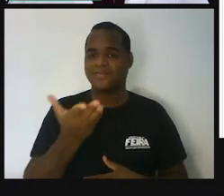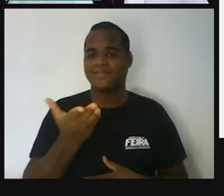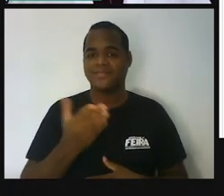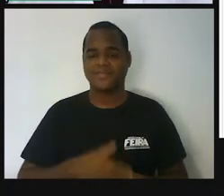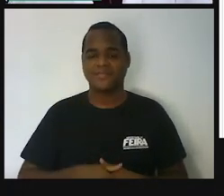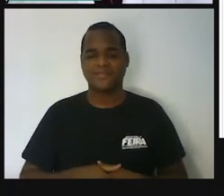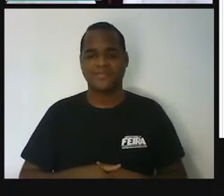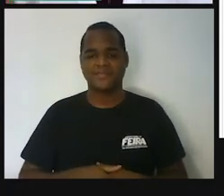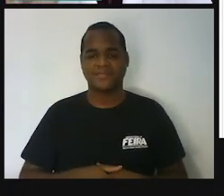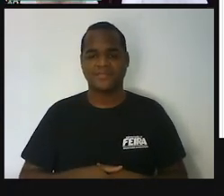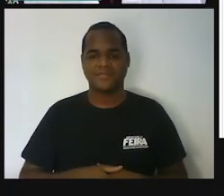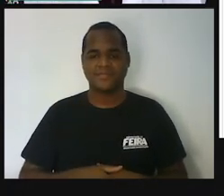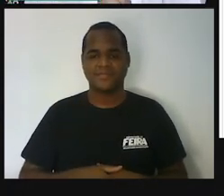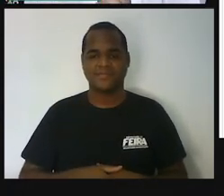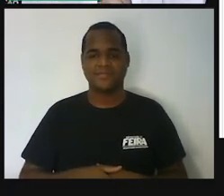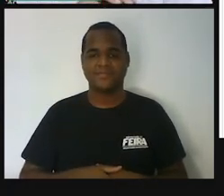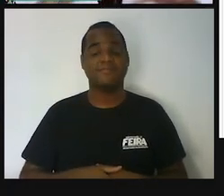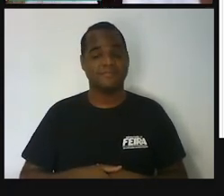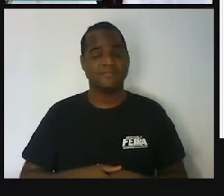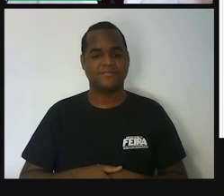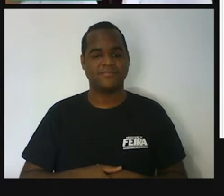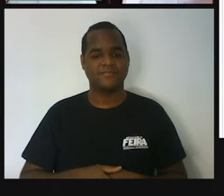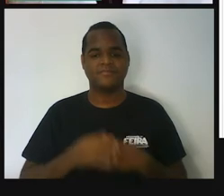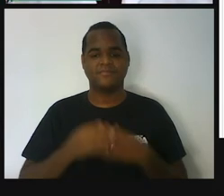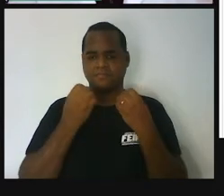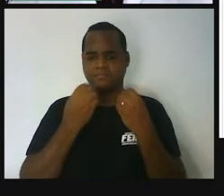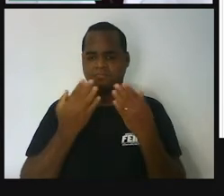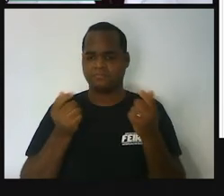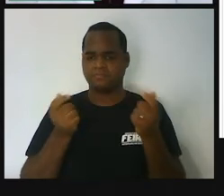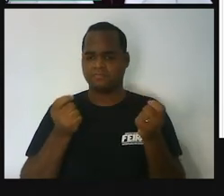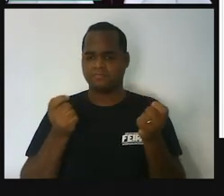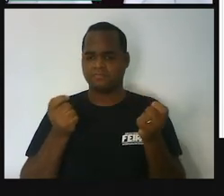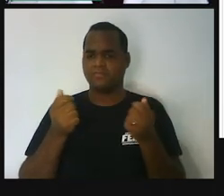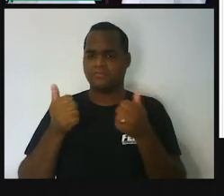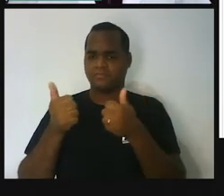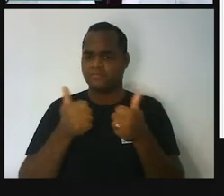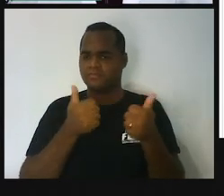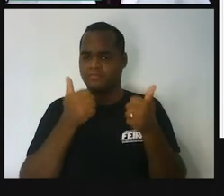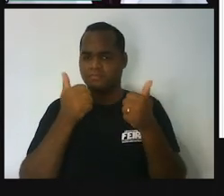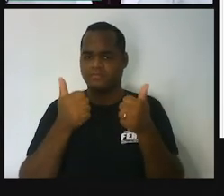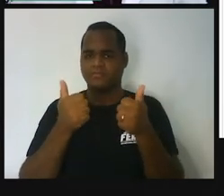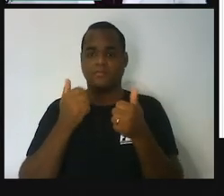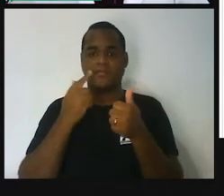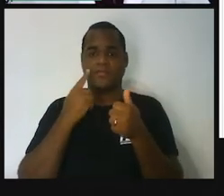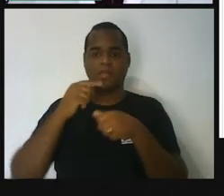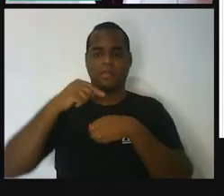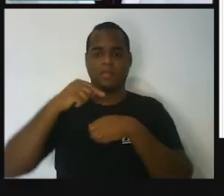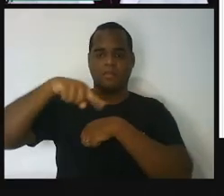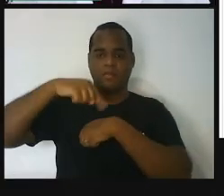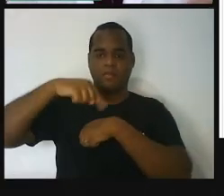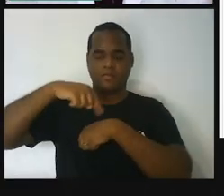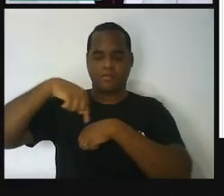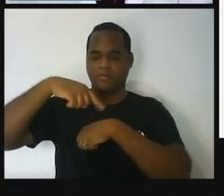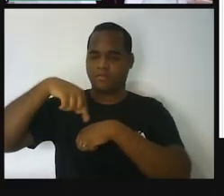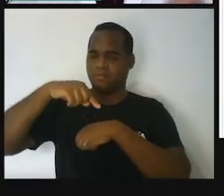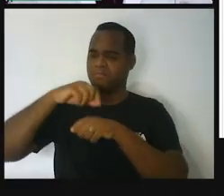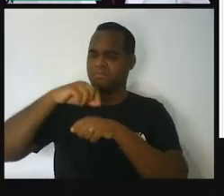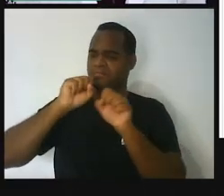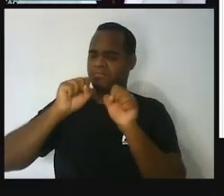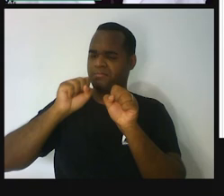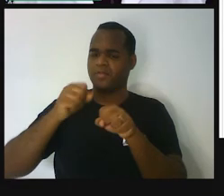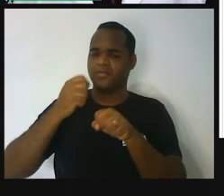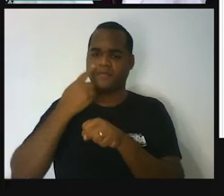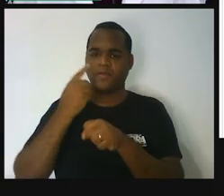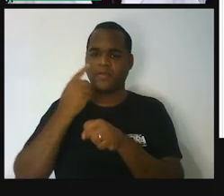Tá? Bom, e a gente poderia ficar aqui, horas e horas e horas, tentando